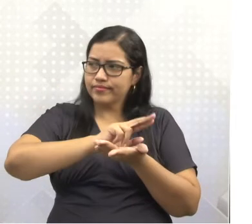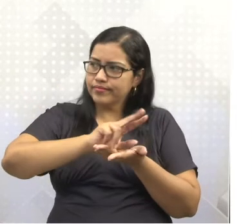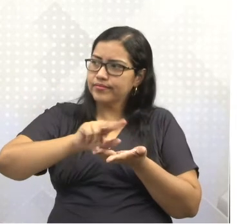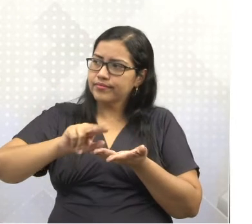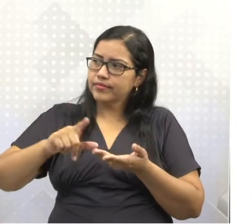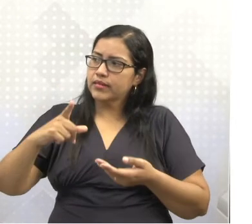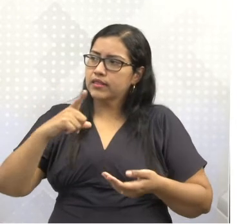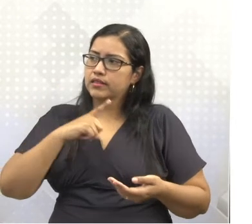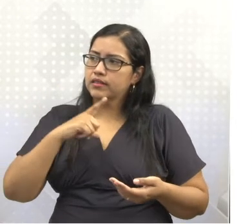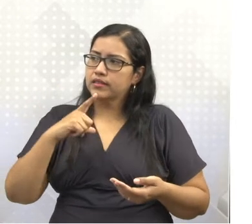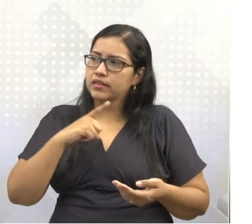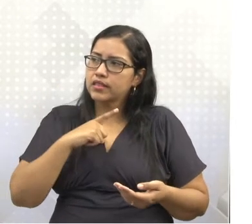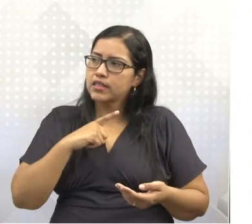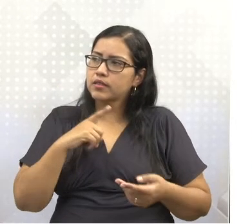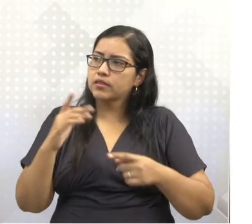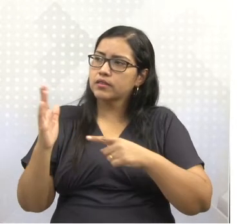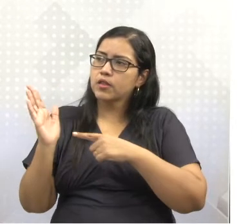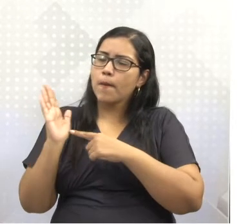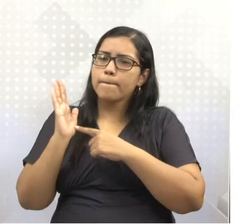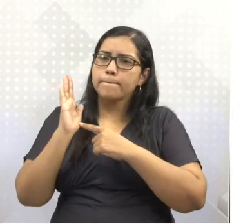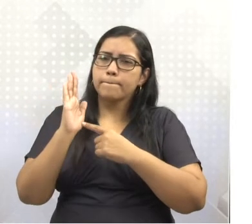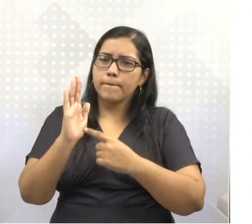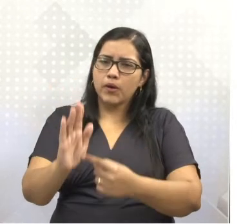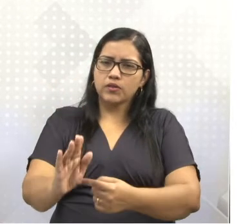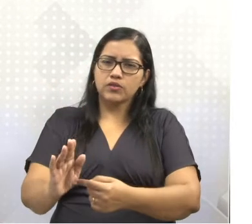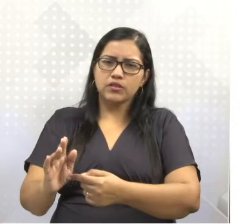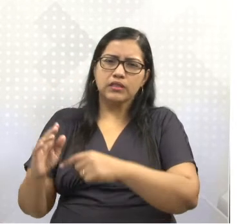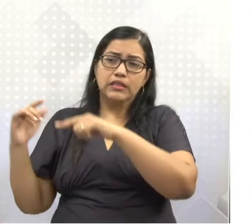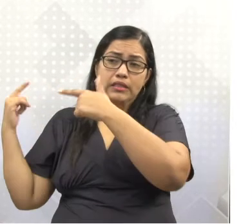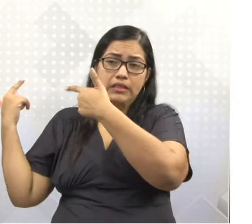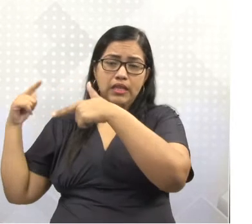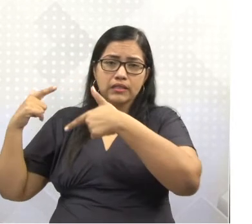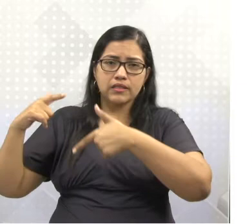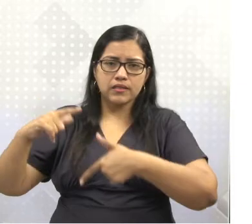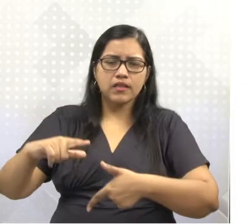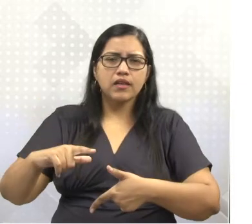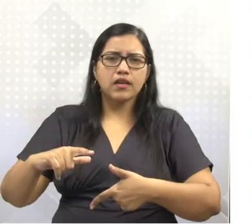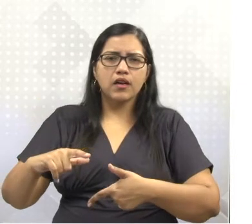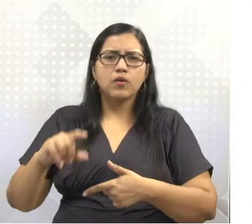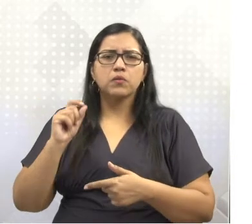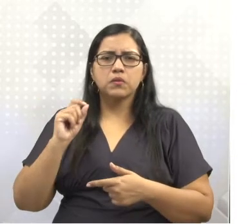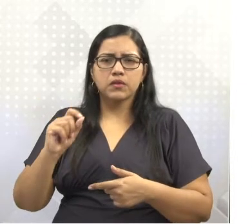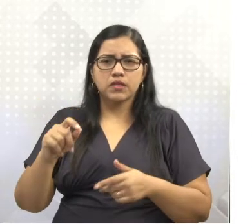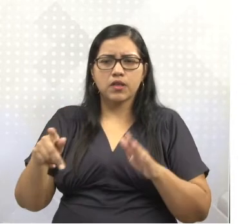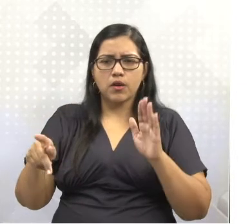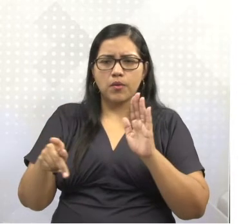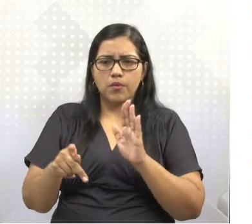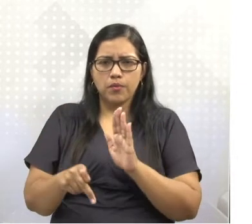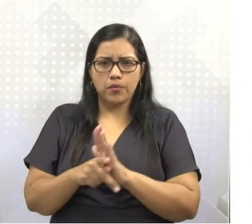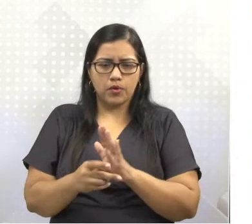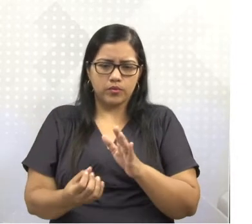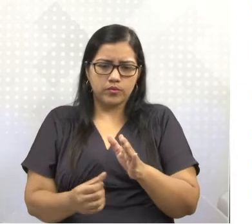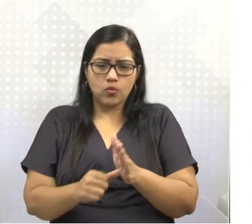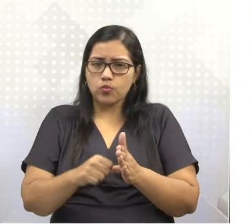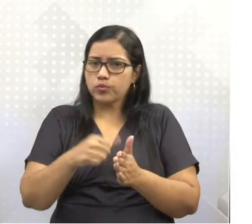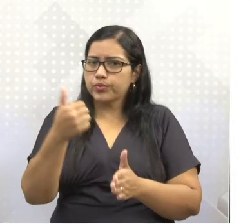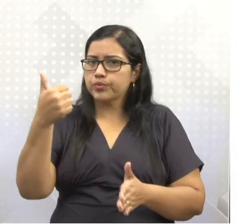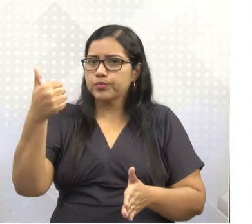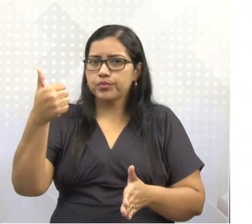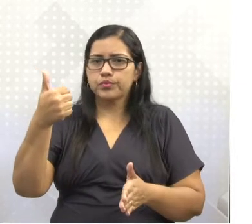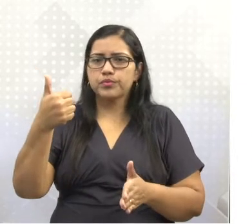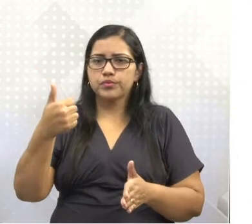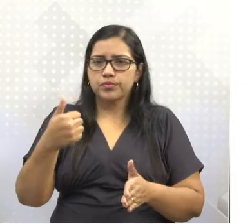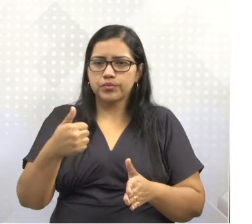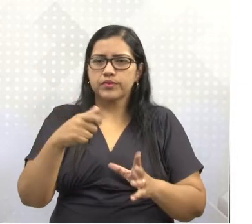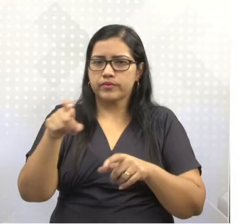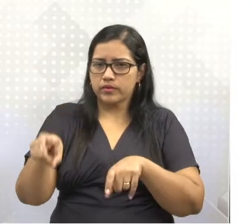a tradição manufatureira, já que ela foi o polo pioneira na Revolução Industrial. Nós vemos